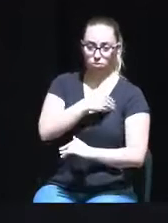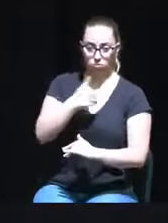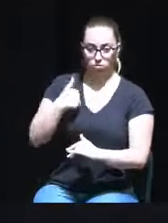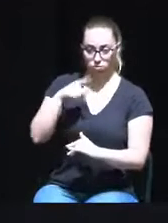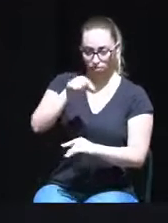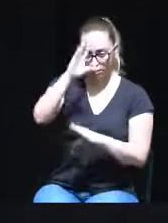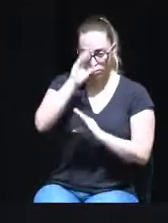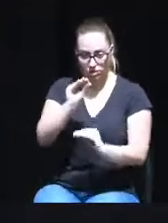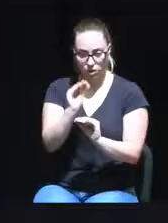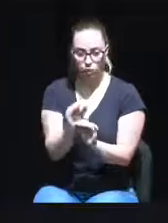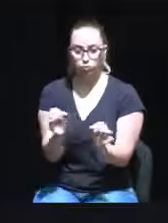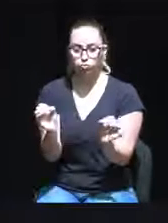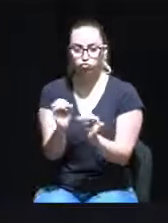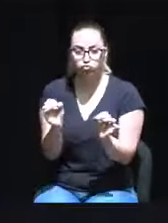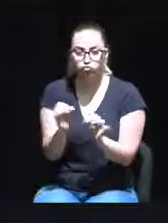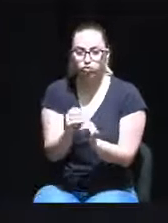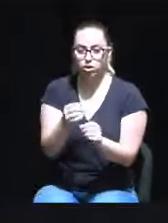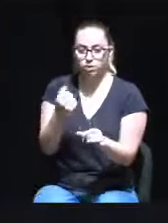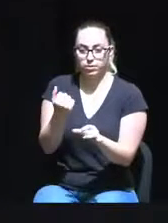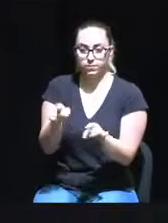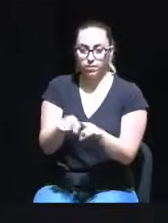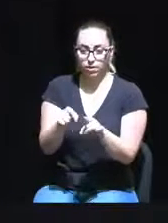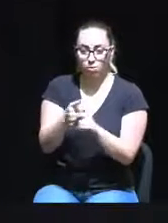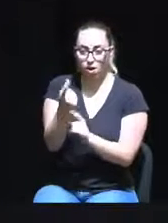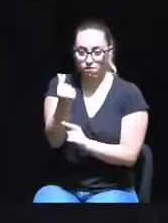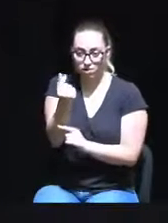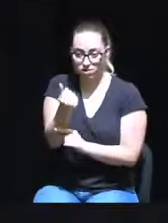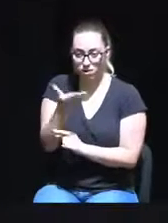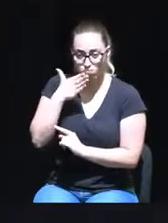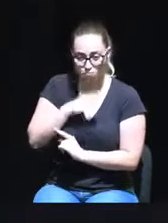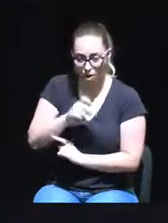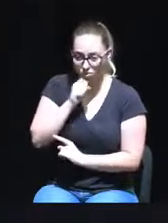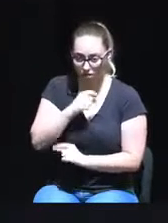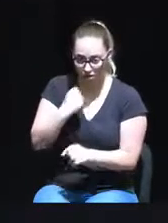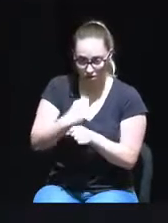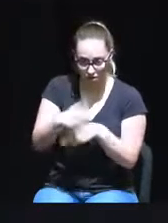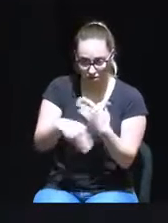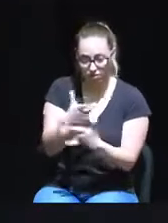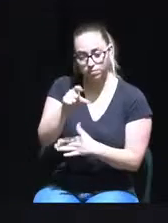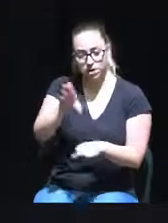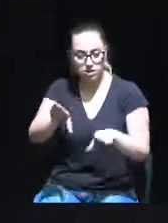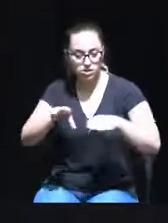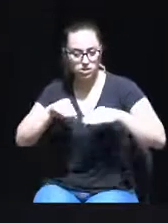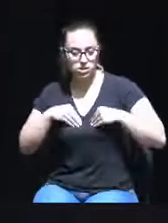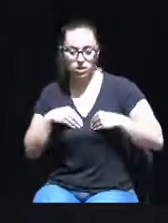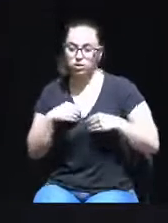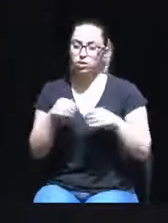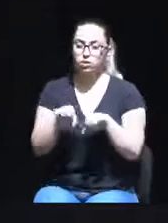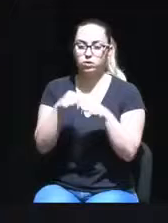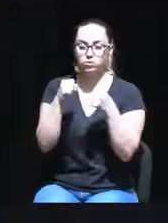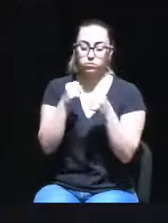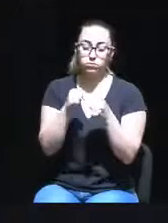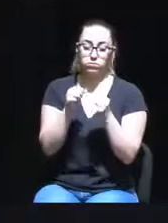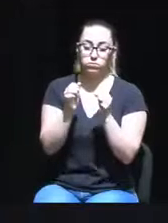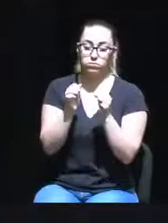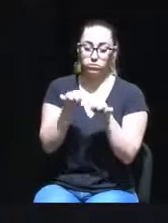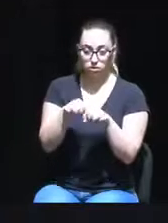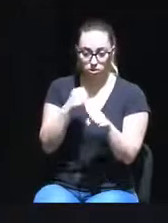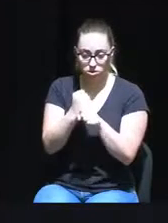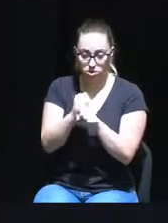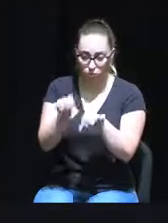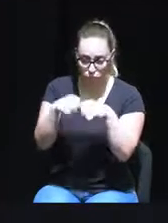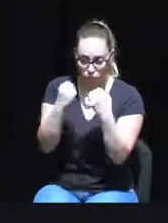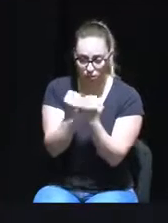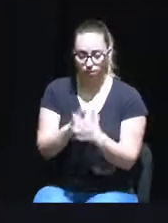frisando não existir o indispensável envelope financeiro, recusando-se também a aceitar a competência da ação social. Em suma,